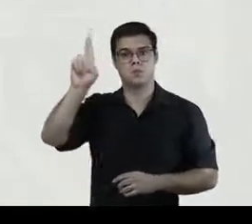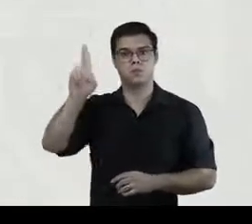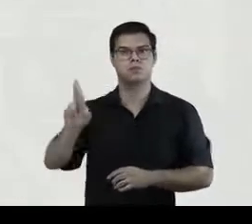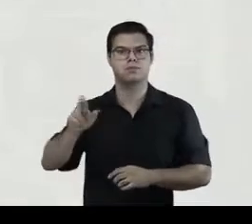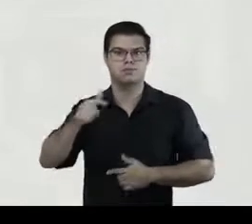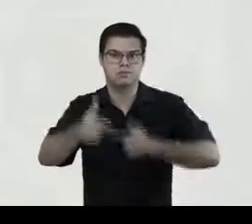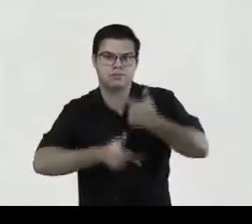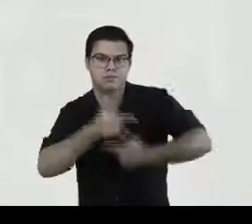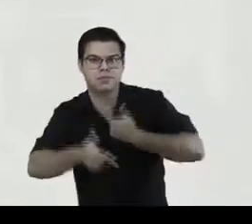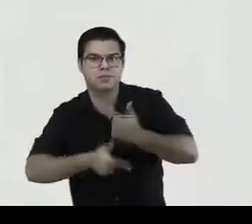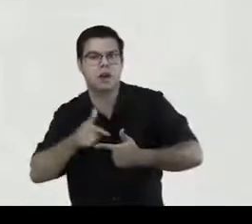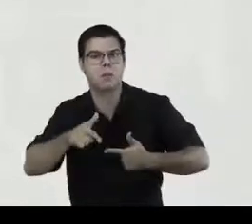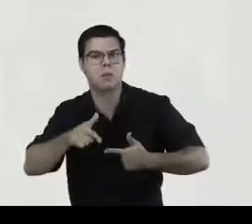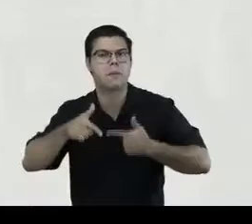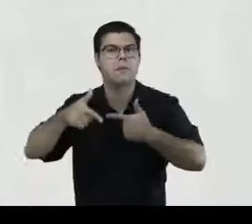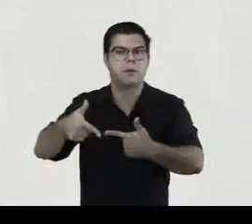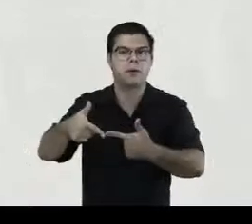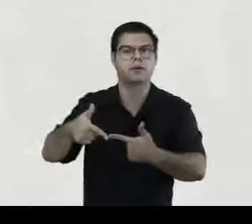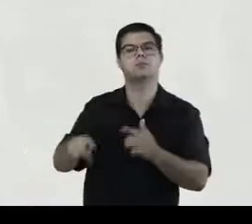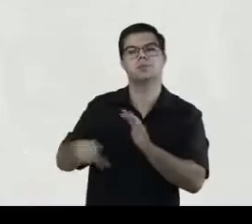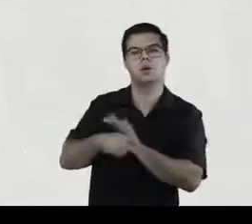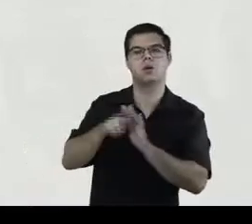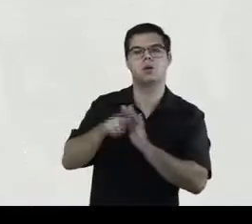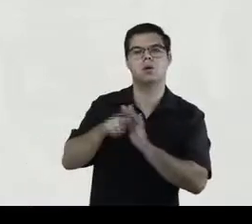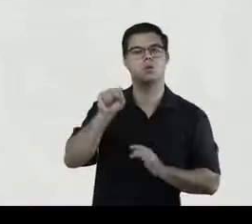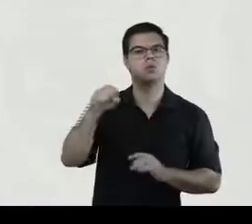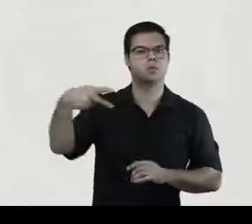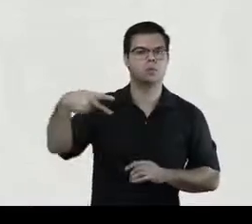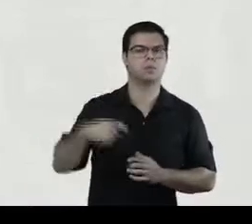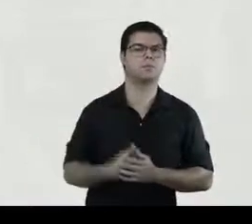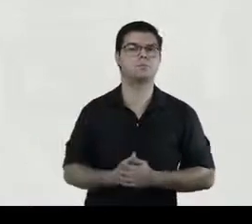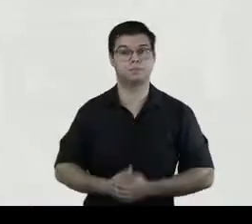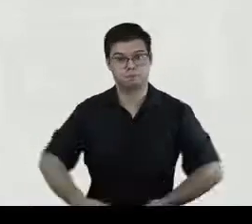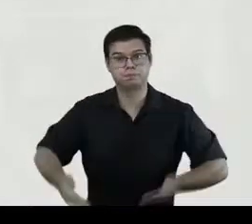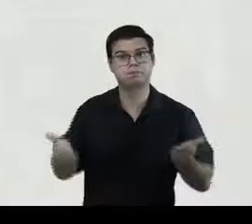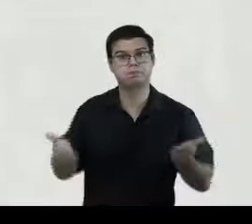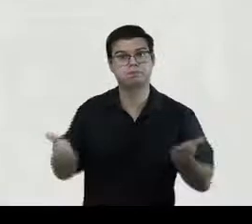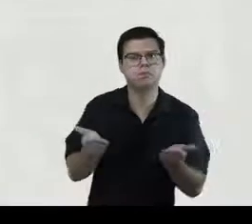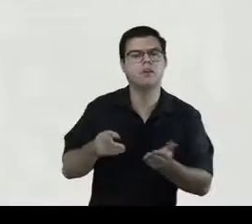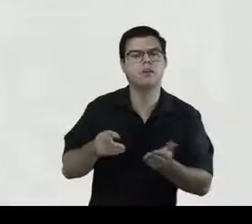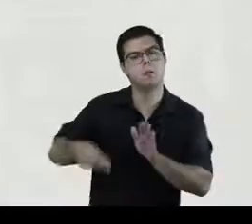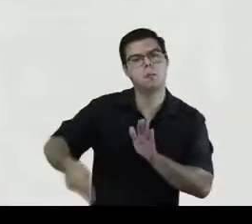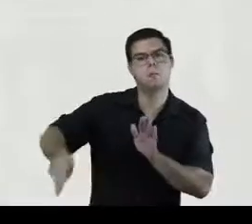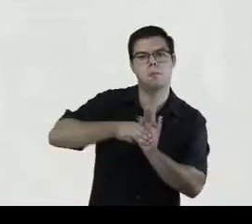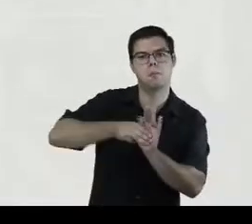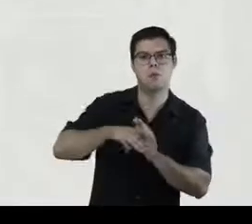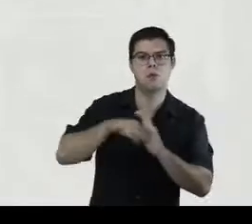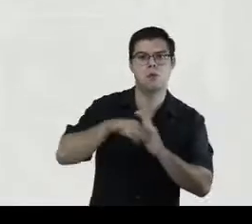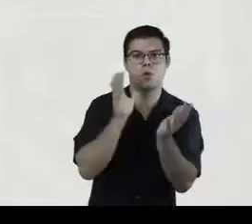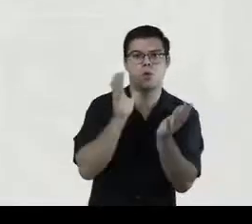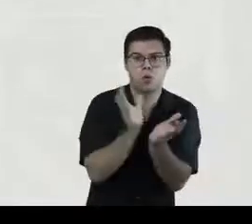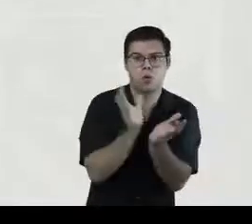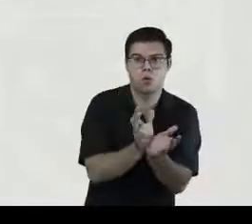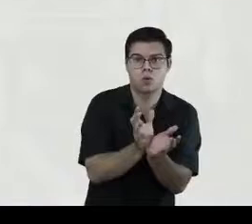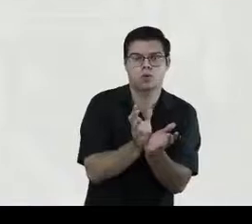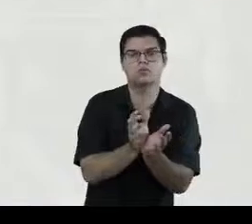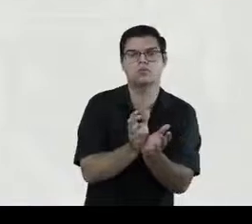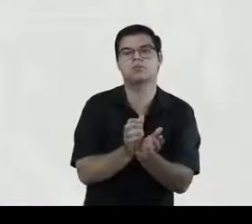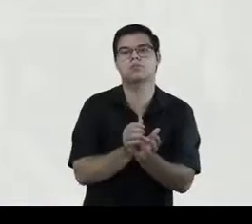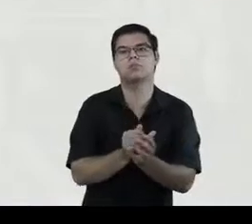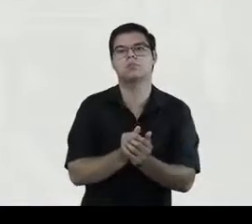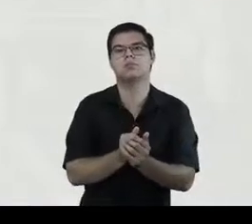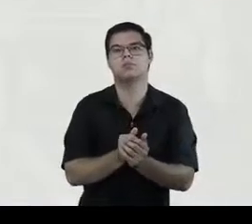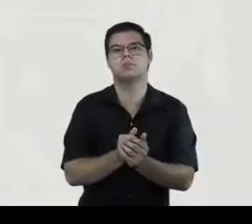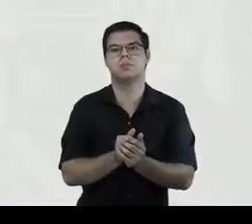Biblioteca Brasiliana Midland, na USP. No momento, ele é membro do Conselho Diretor do Society for